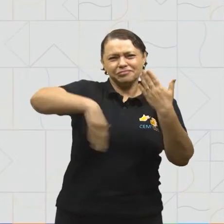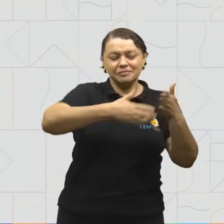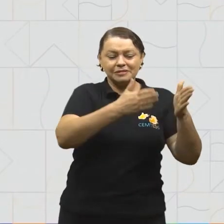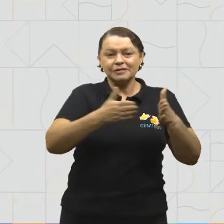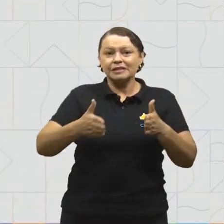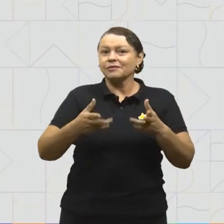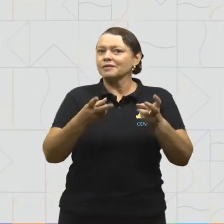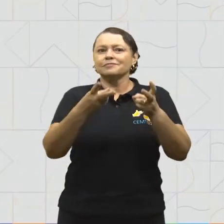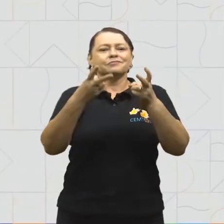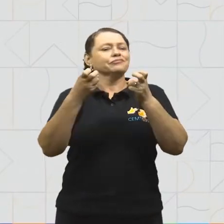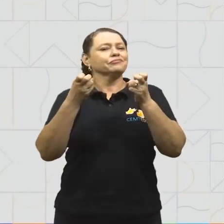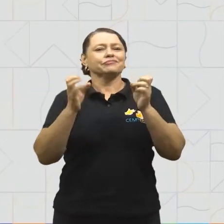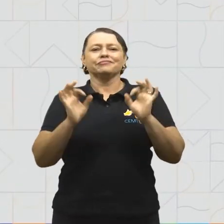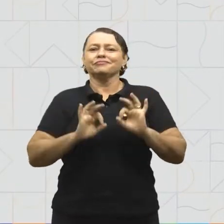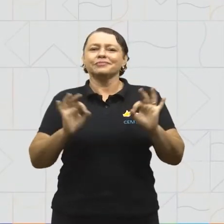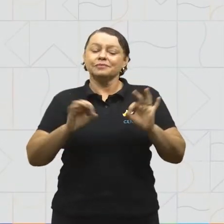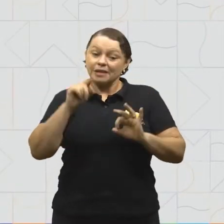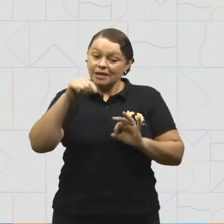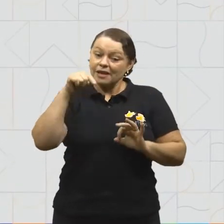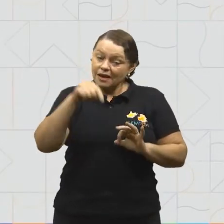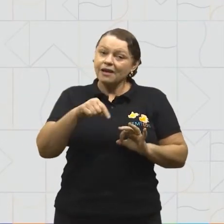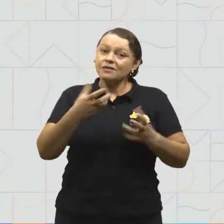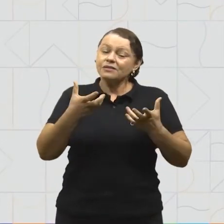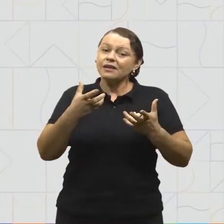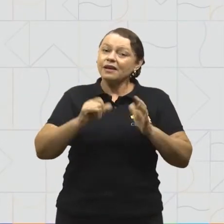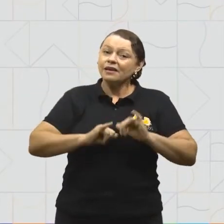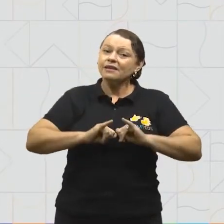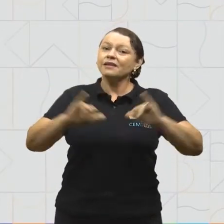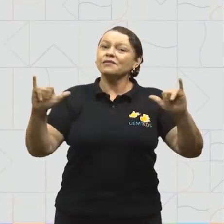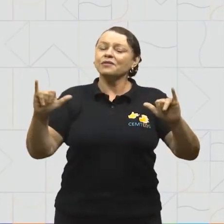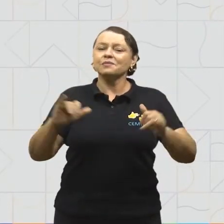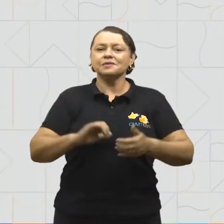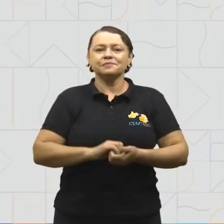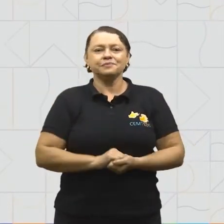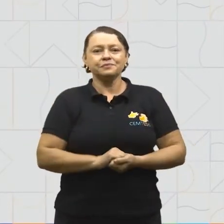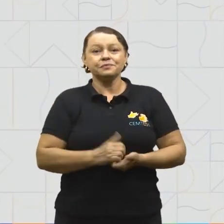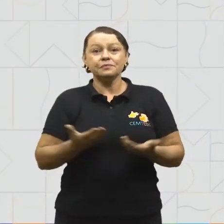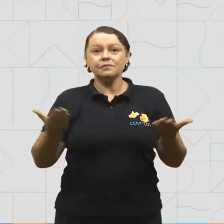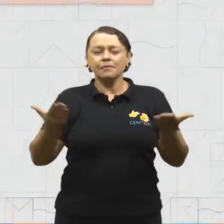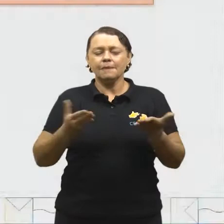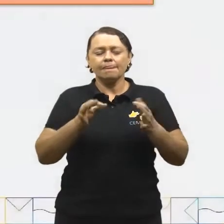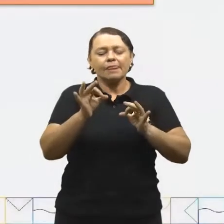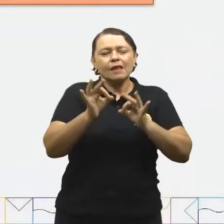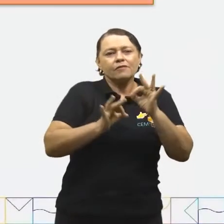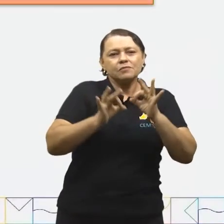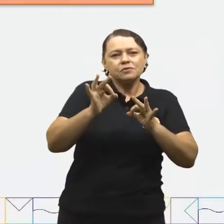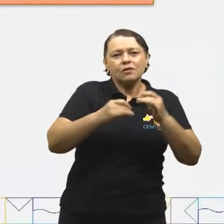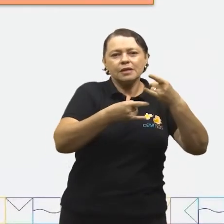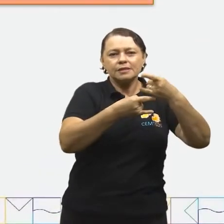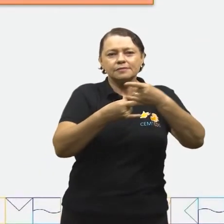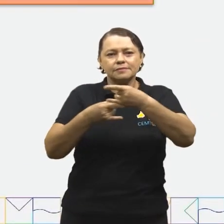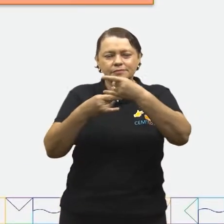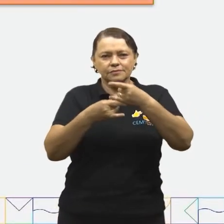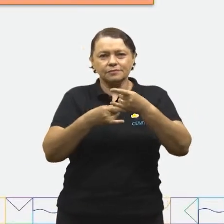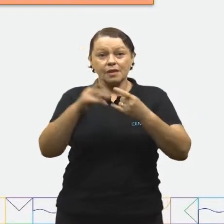quase eu não notei que esse era o desenrolar da história. Vamos organizar esses quadrinhos. A história inicia com a